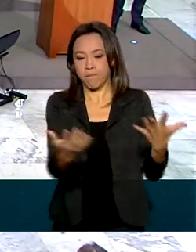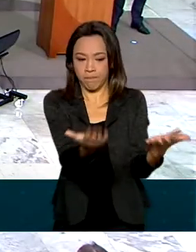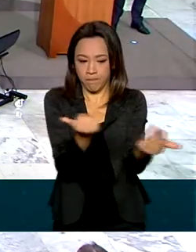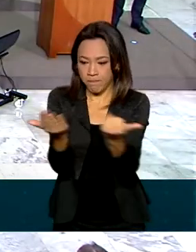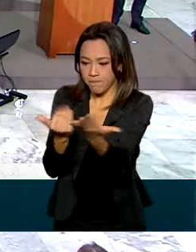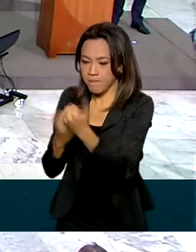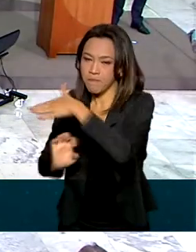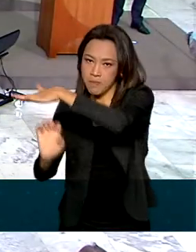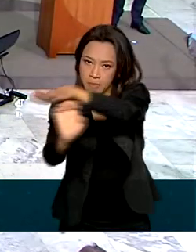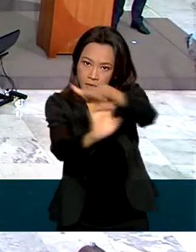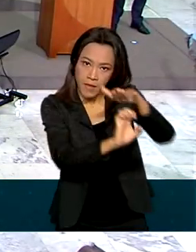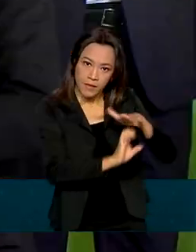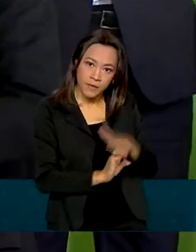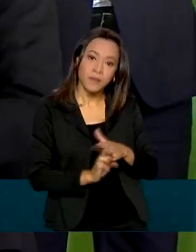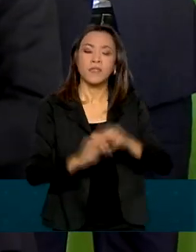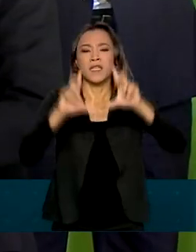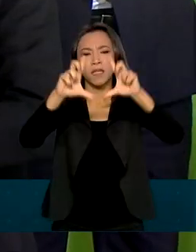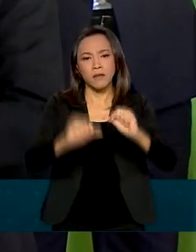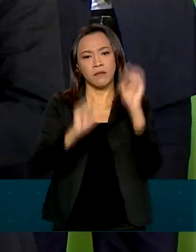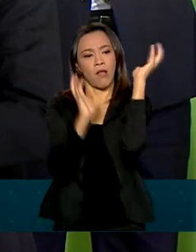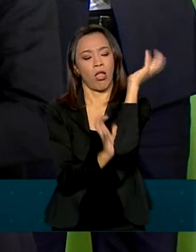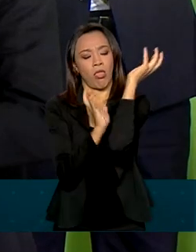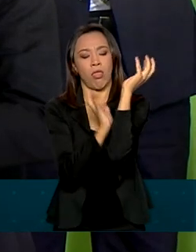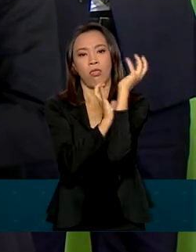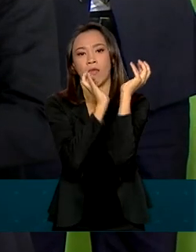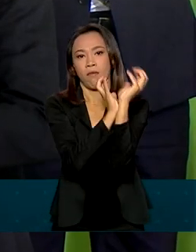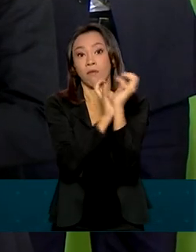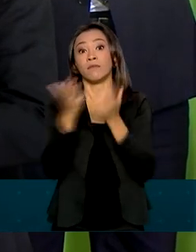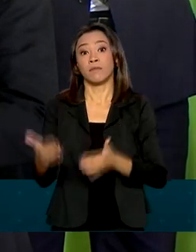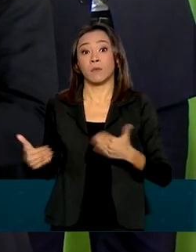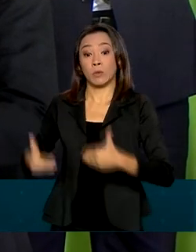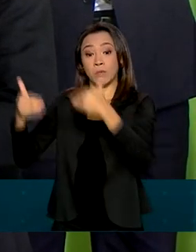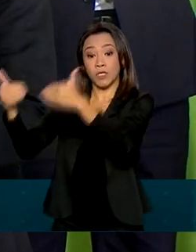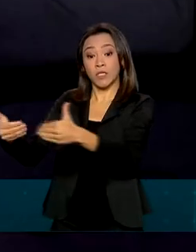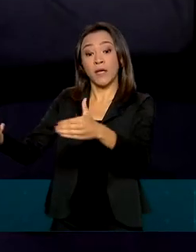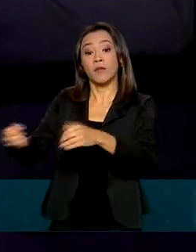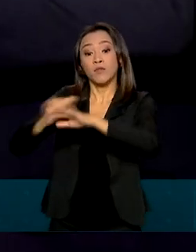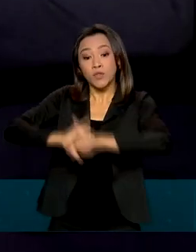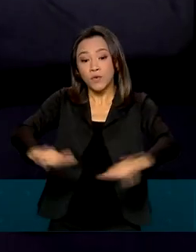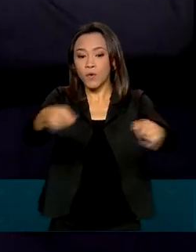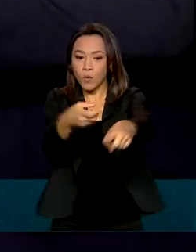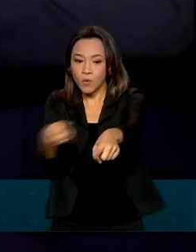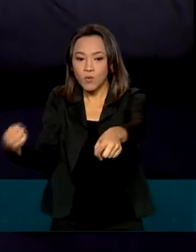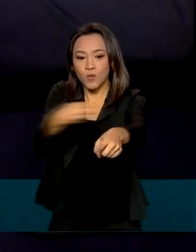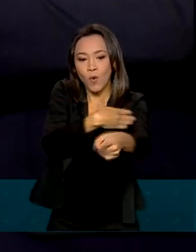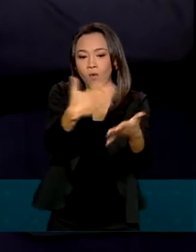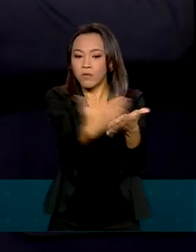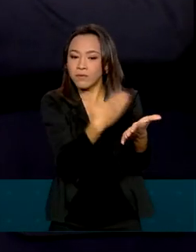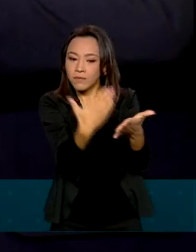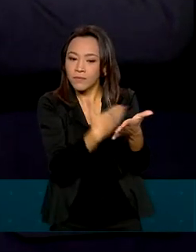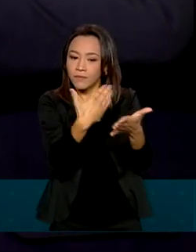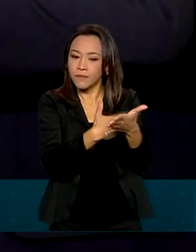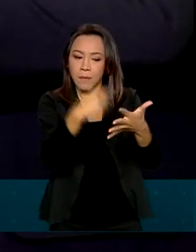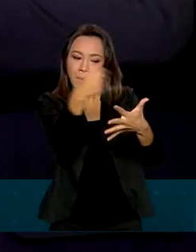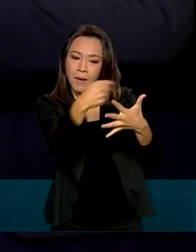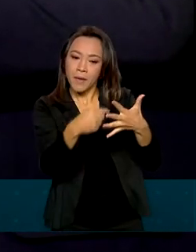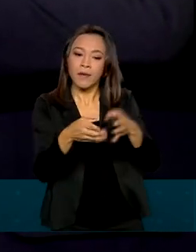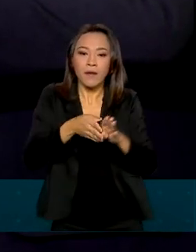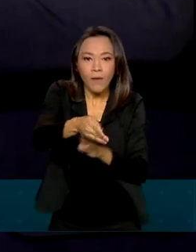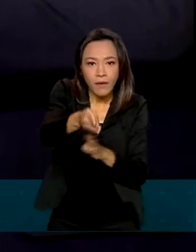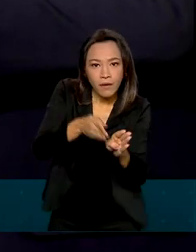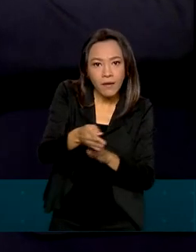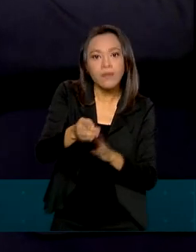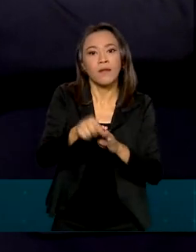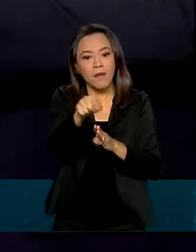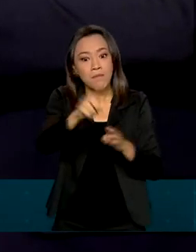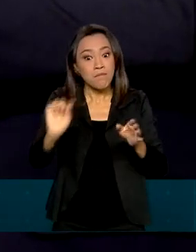investimentos e desburocratização, o Ministério lançou o novo Guia Brasileiro de Sinalização Turística. A publicação,